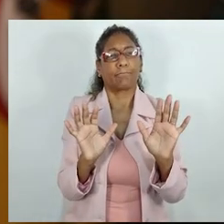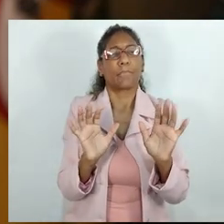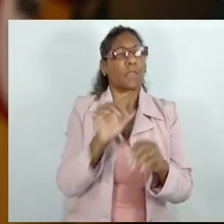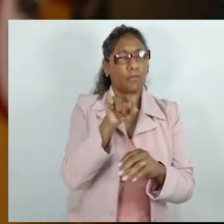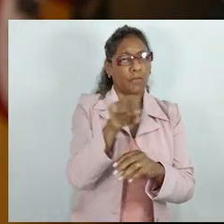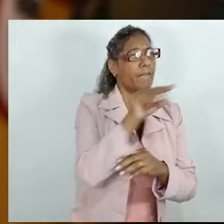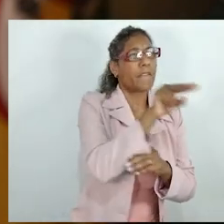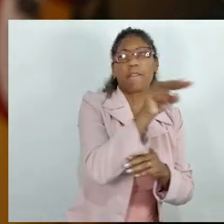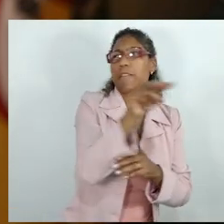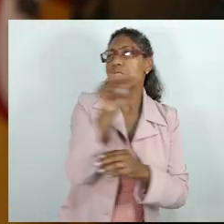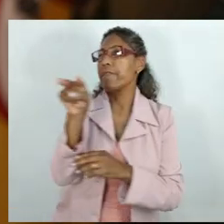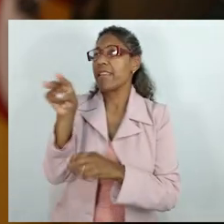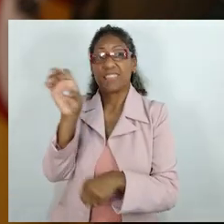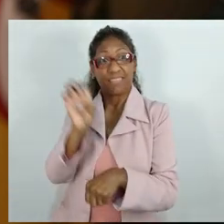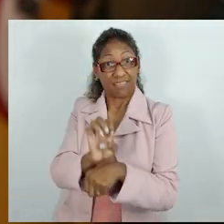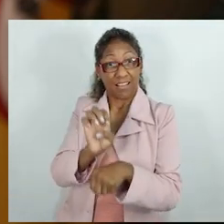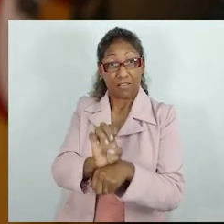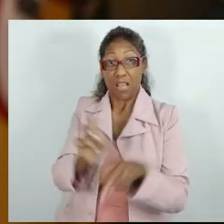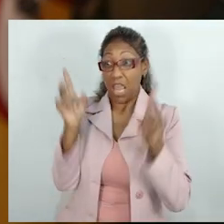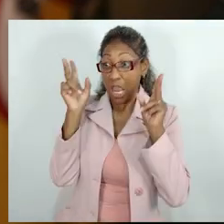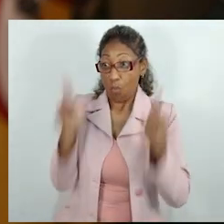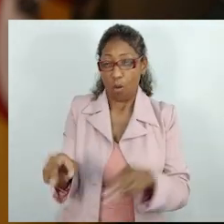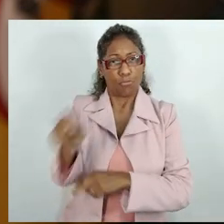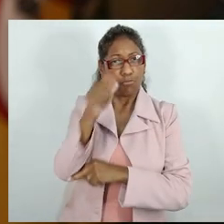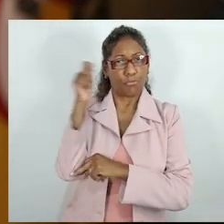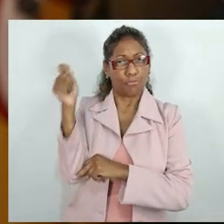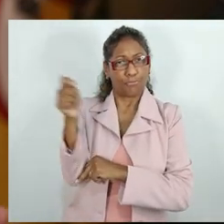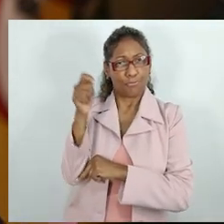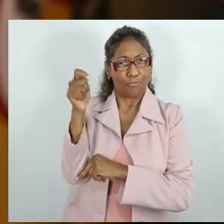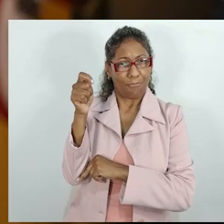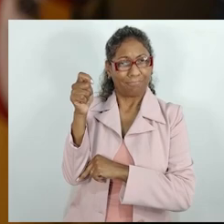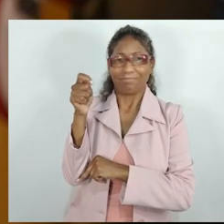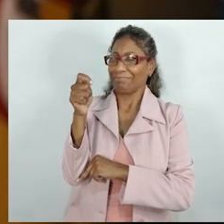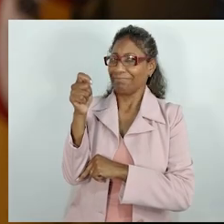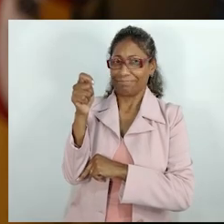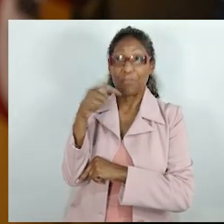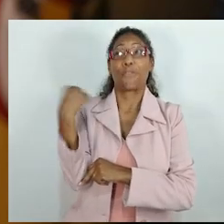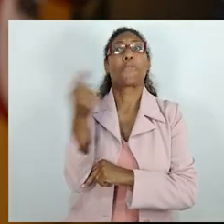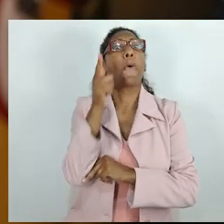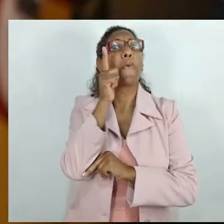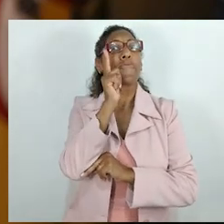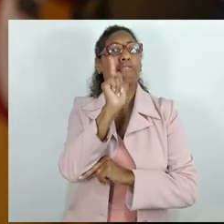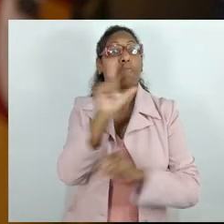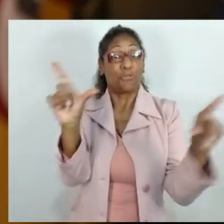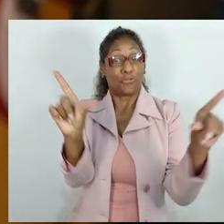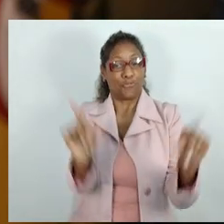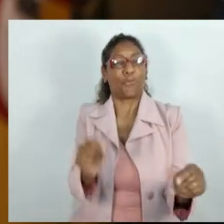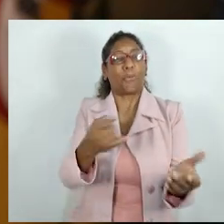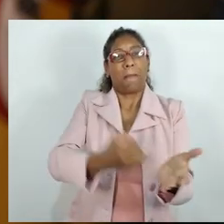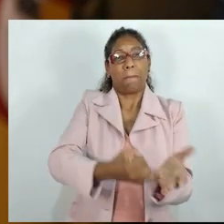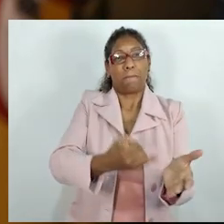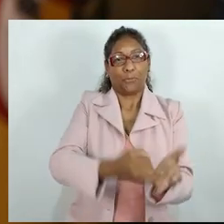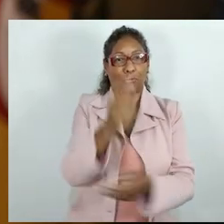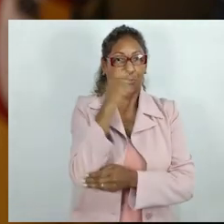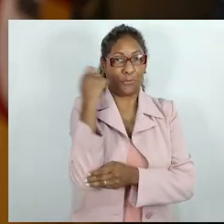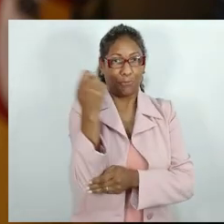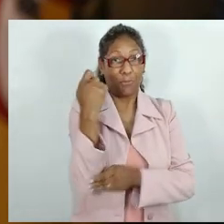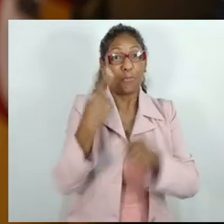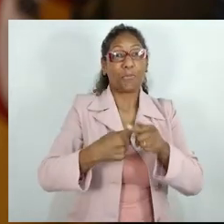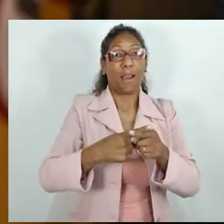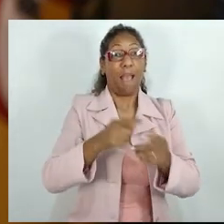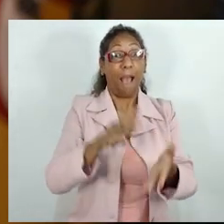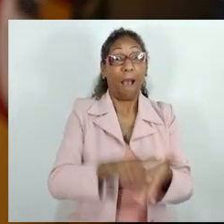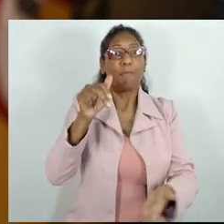outro Estado no Brasil, que eu tenho a notícia, que esteja no meio de uma pandemia fazendo redução de impostos, como o Rio Grande do Sul